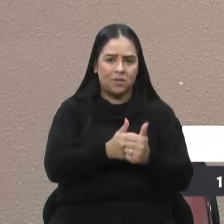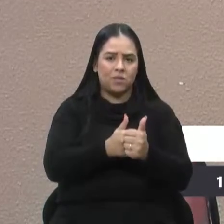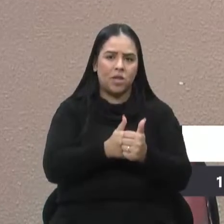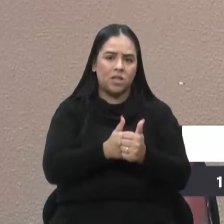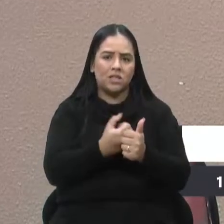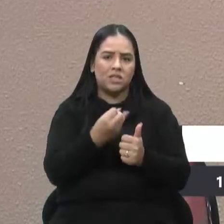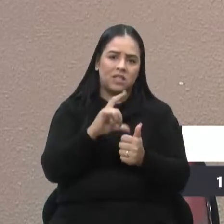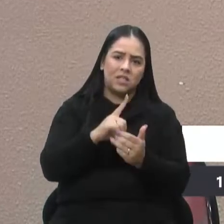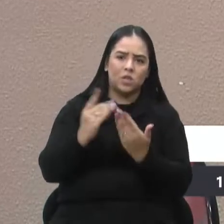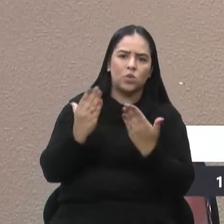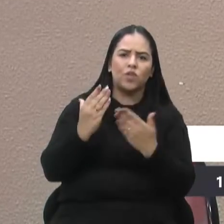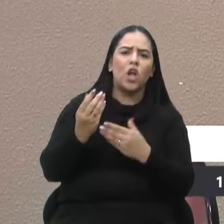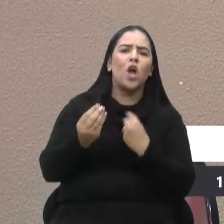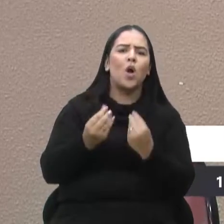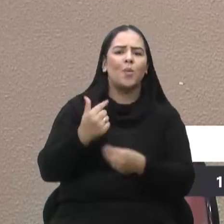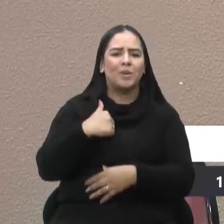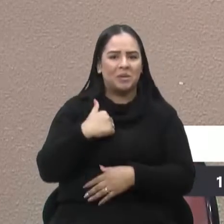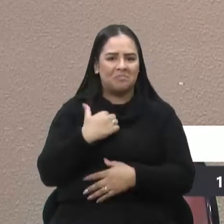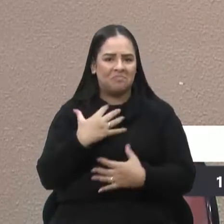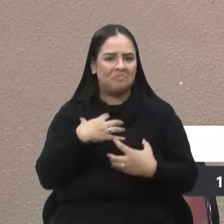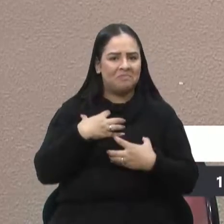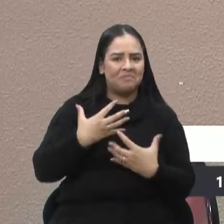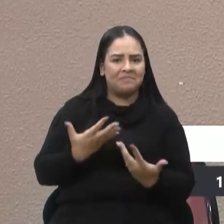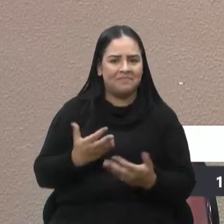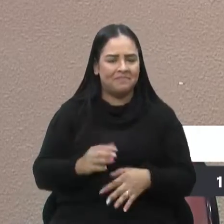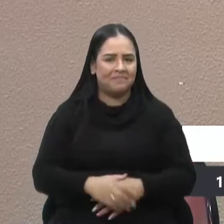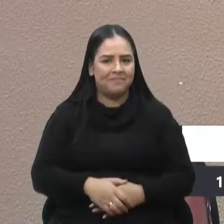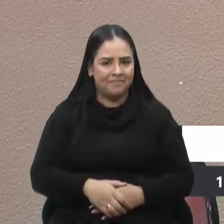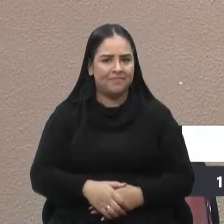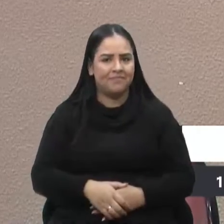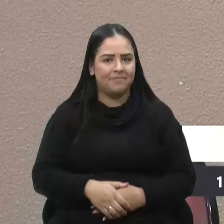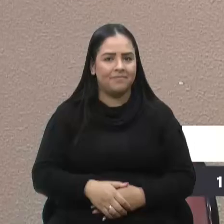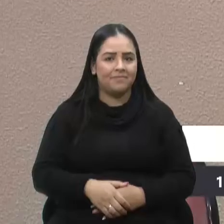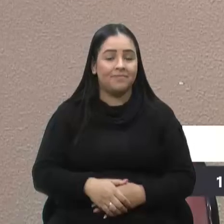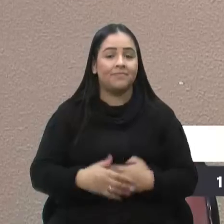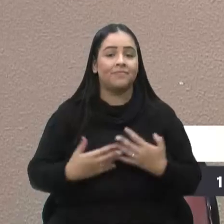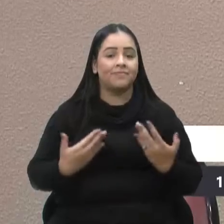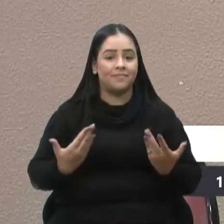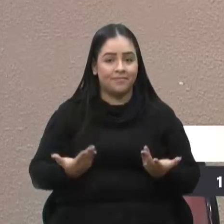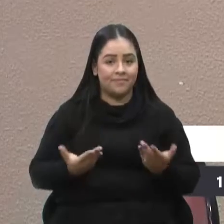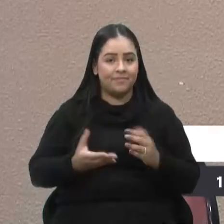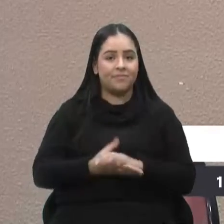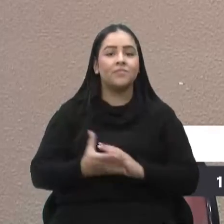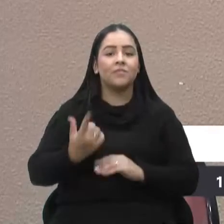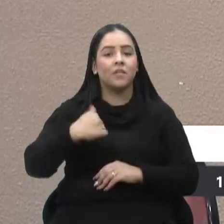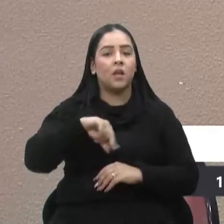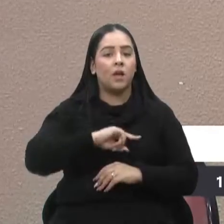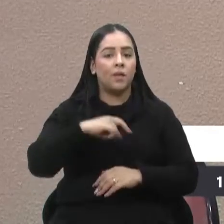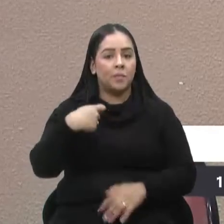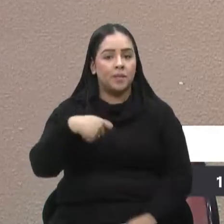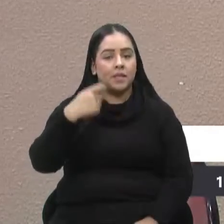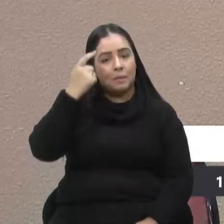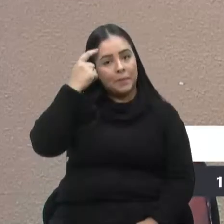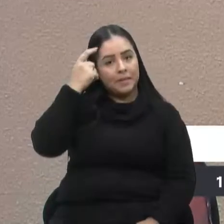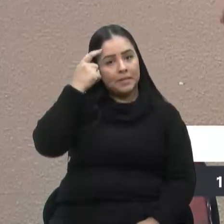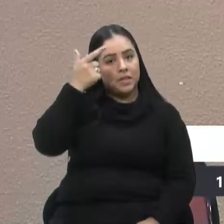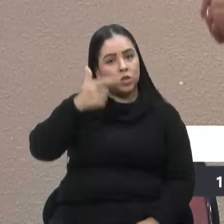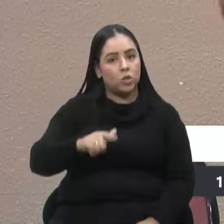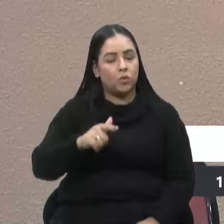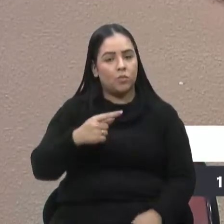como é que eu fico? Como é que eu fico? Então, temos que repensar, gente. Senão,